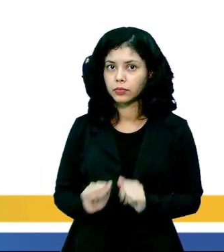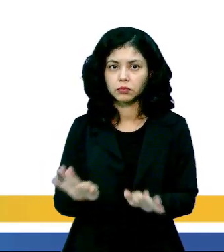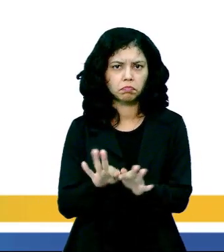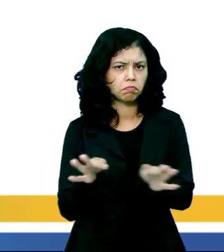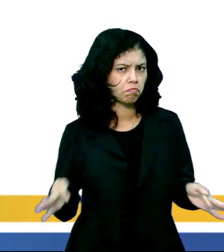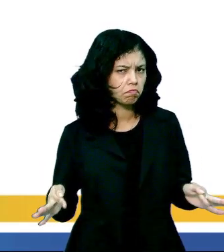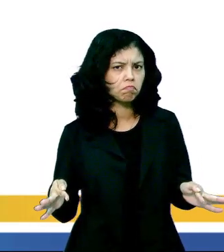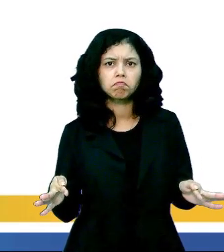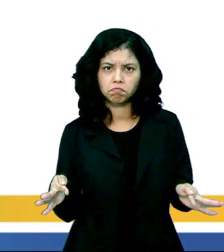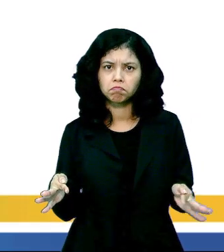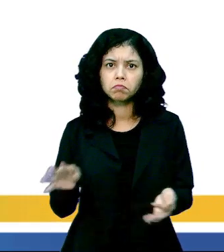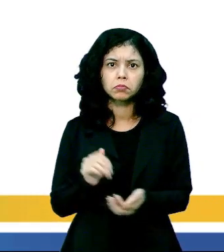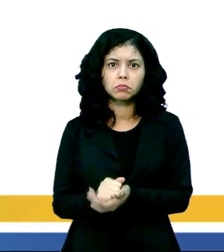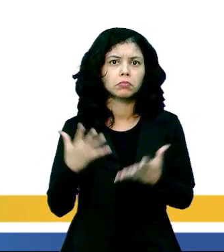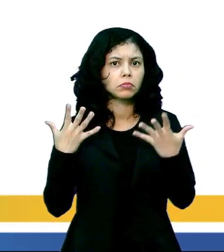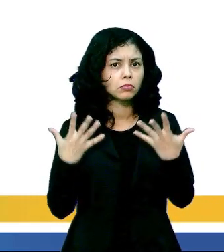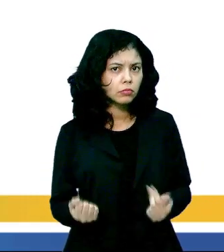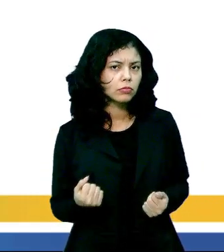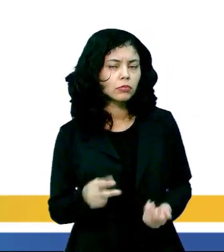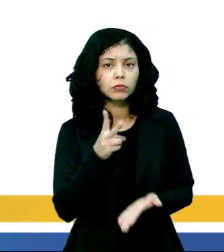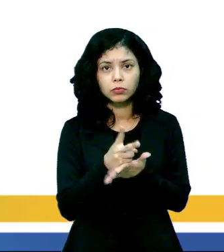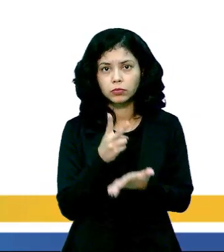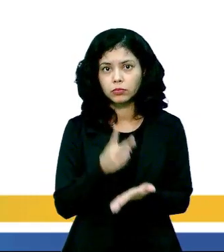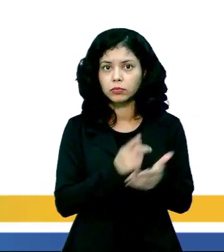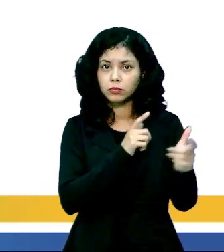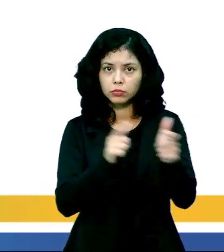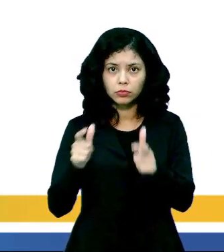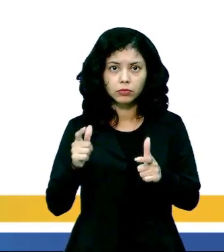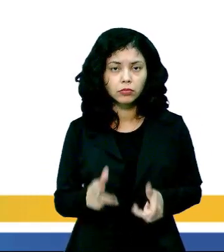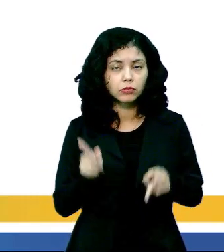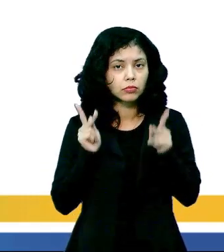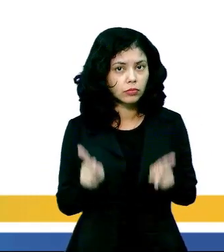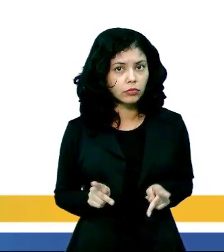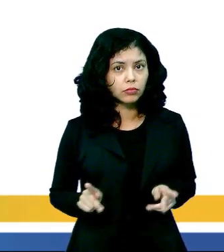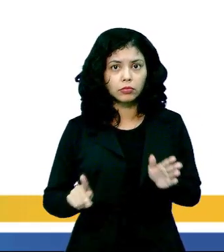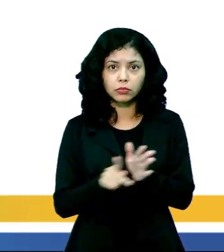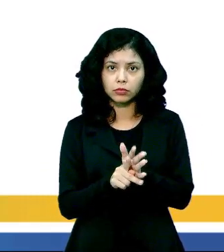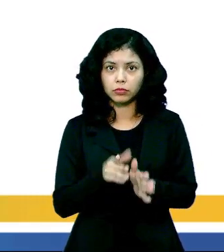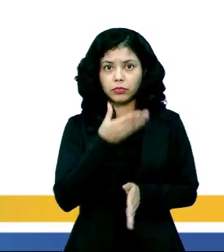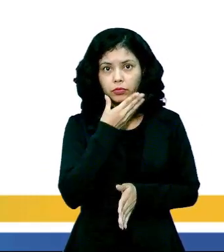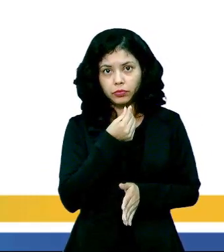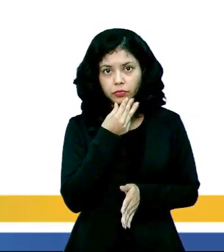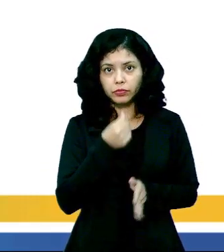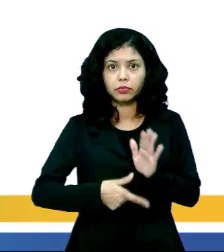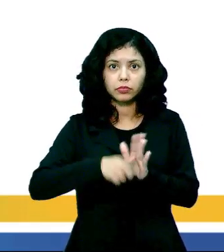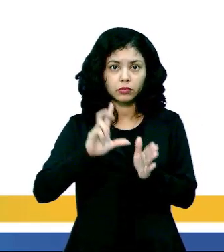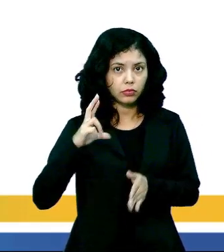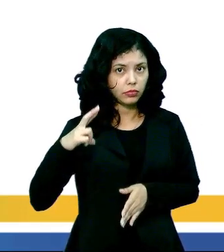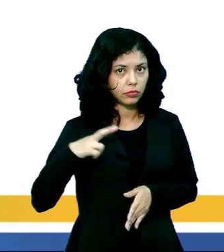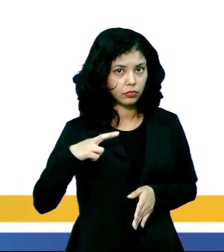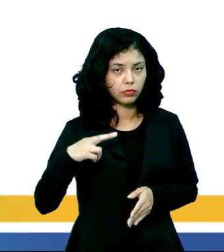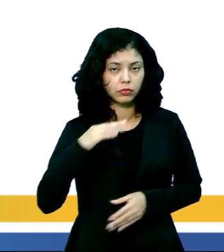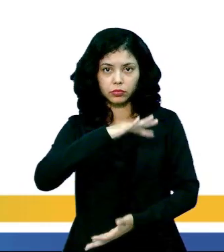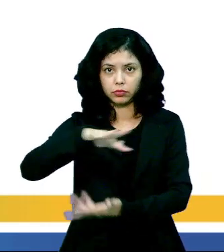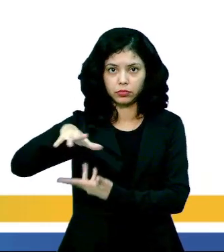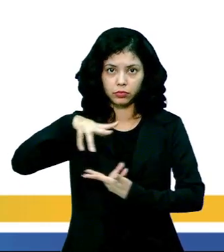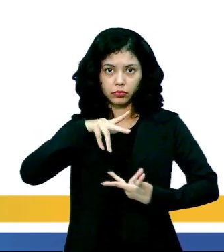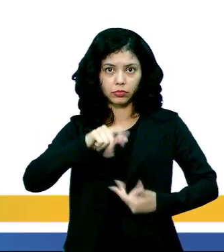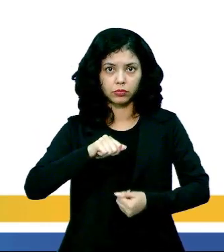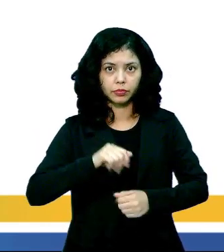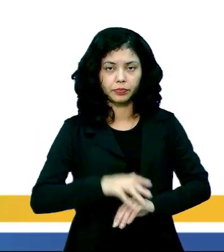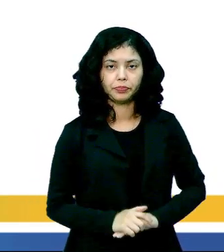simplesmente assumir os mesmos lugares e comportamentos antes privados ao mundo